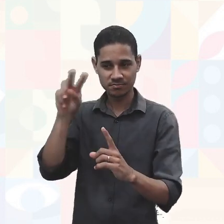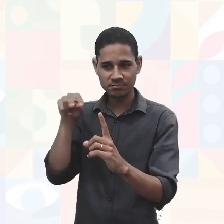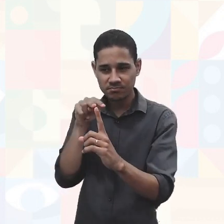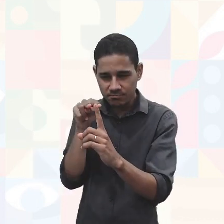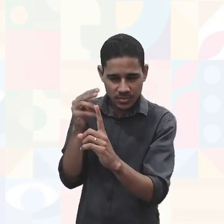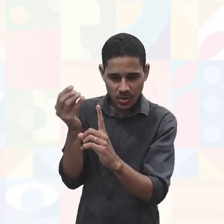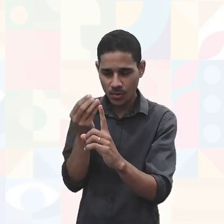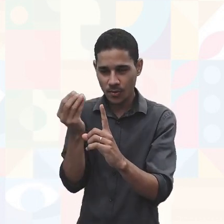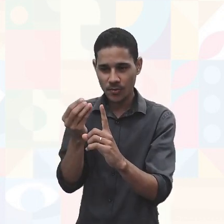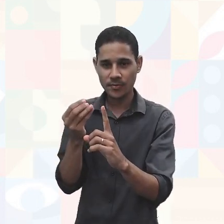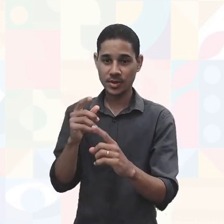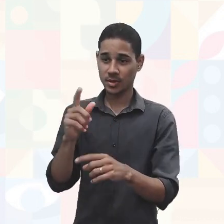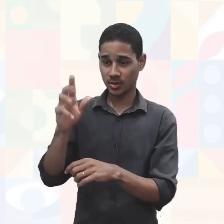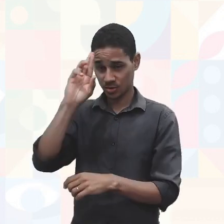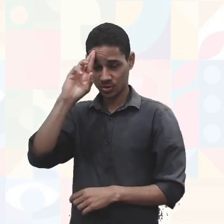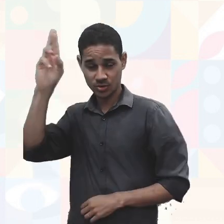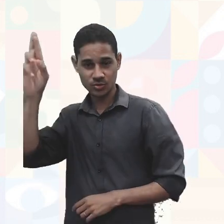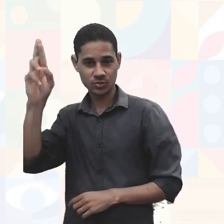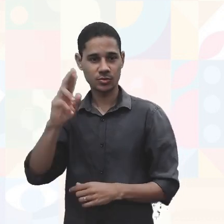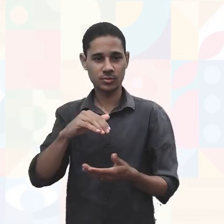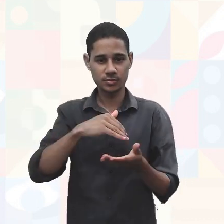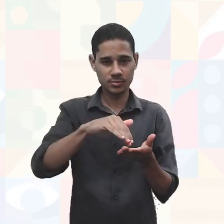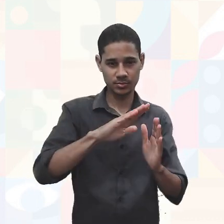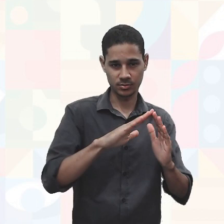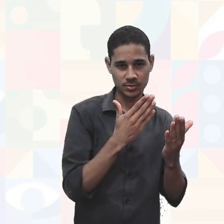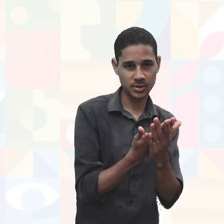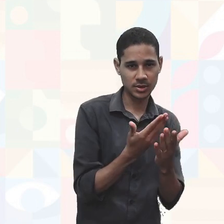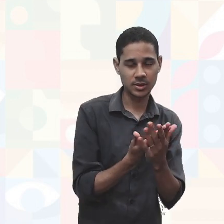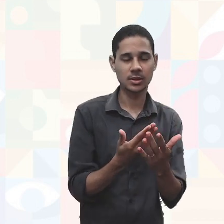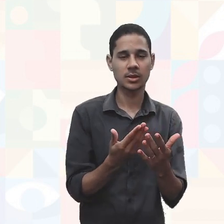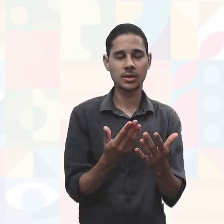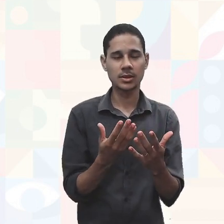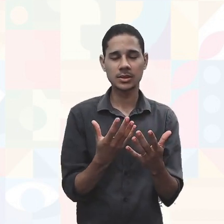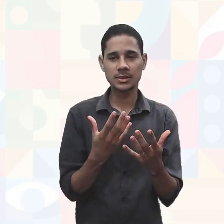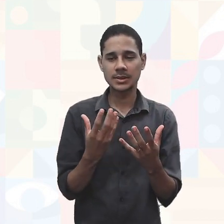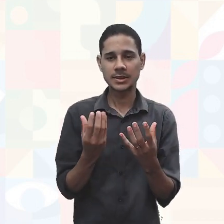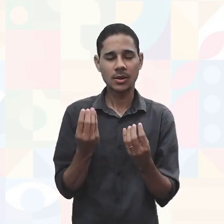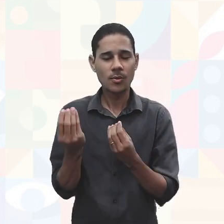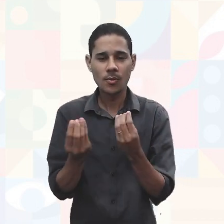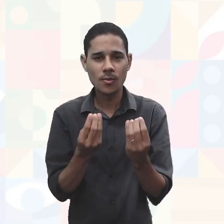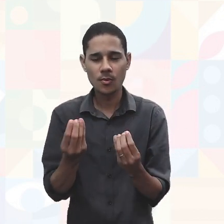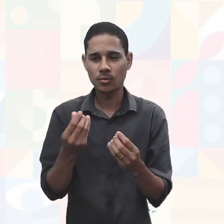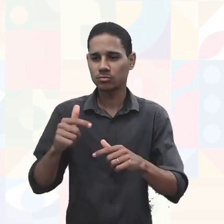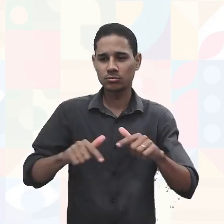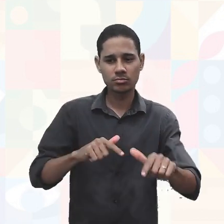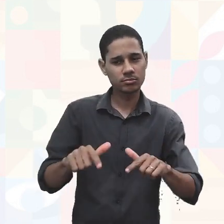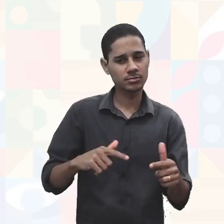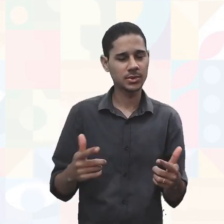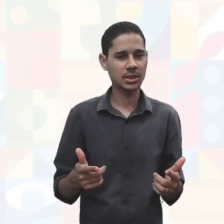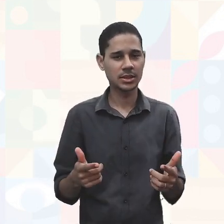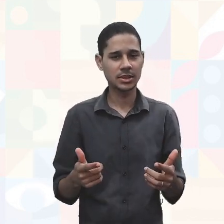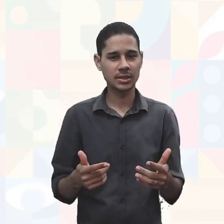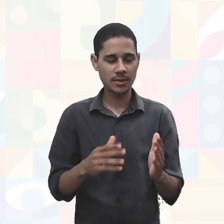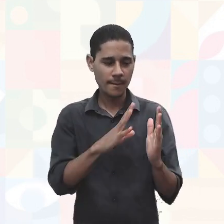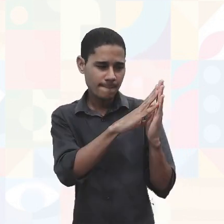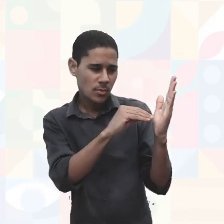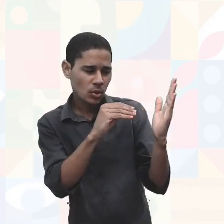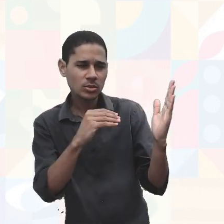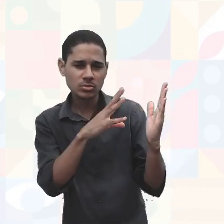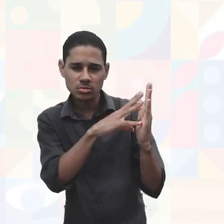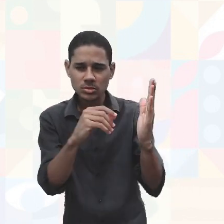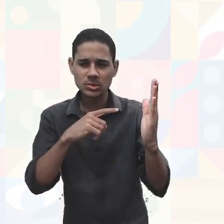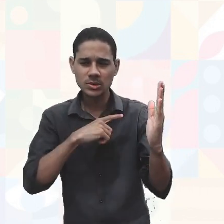gestor, secretário escolar, como agir e que modelos existem dentro da gestão de pessoas.